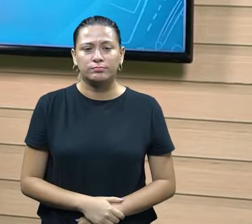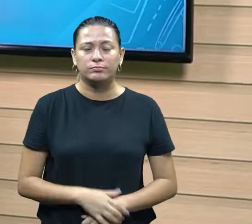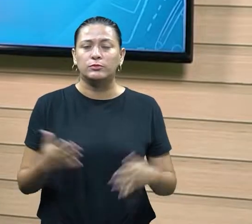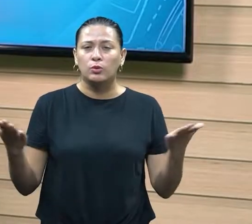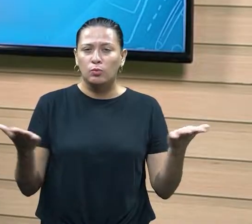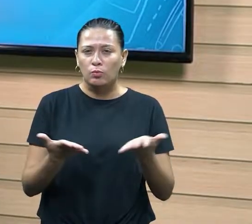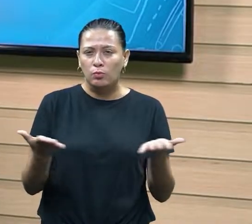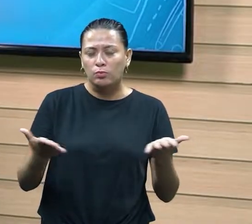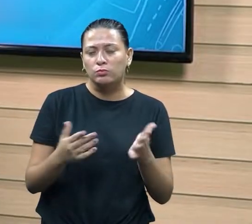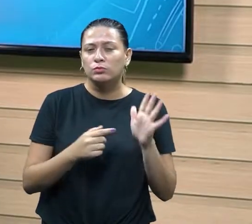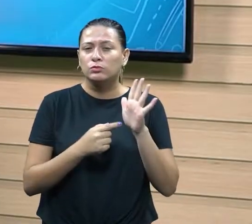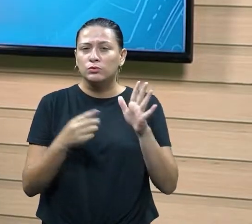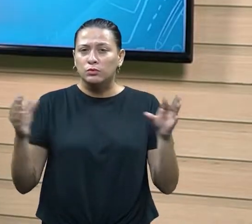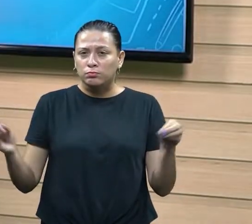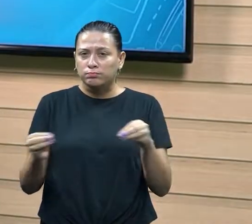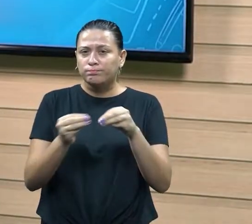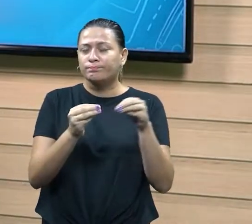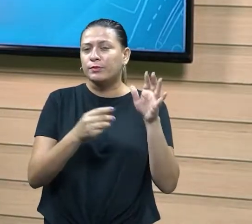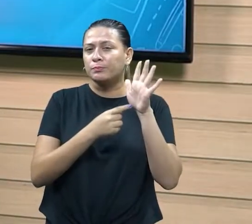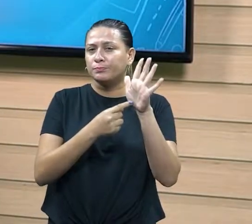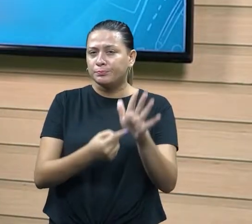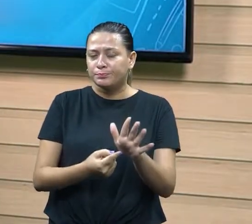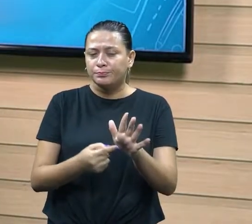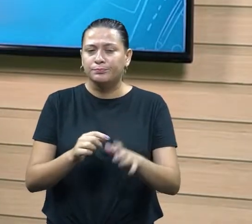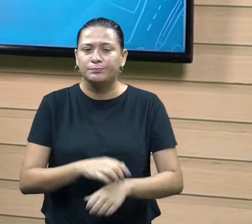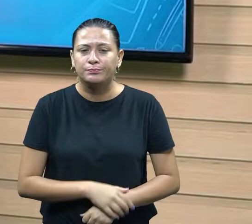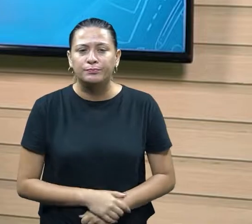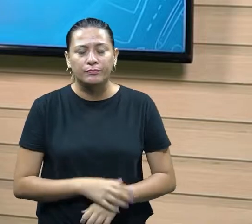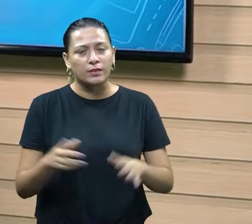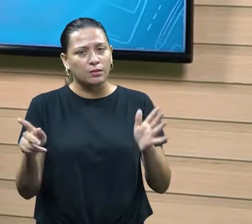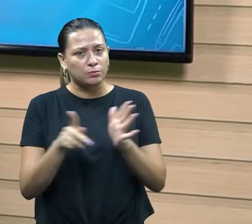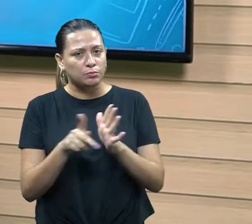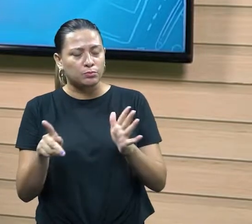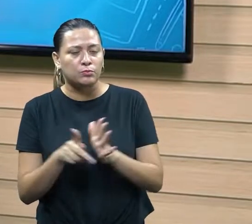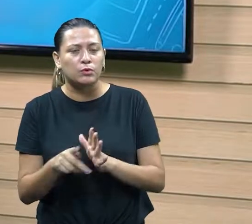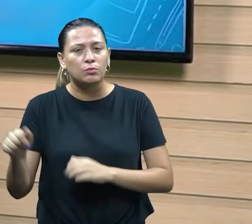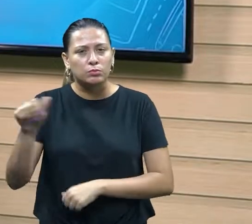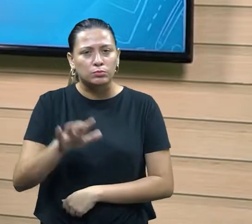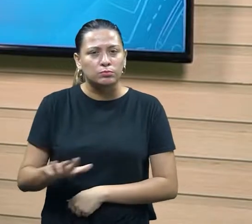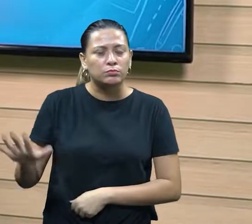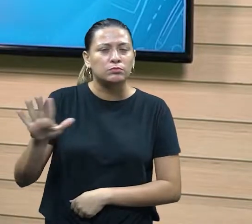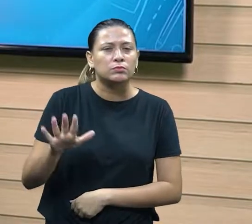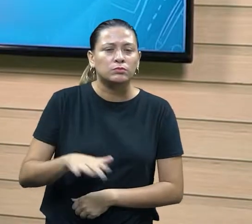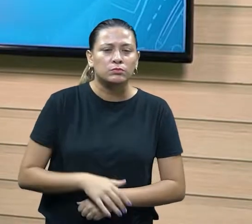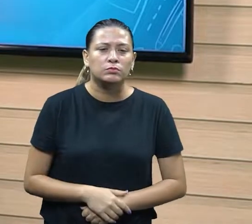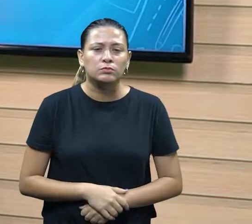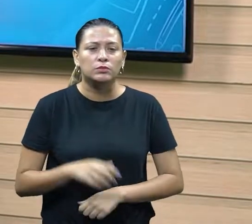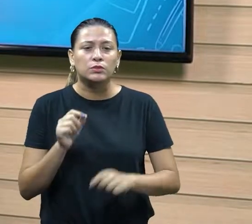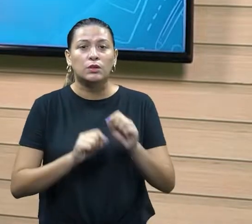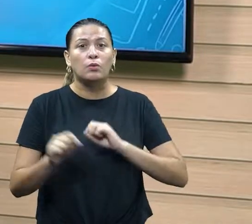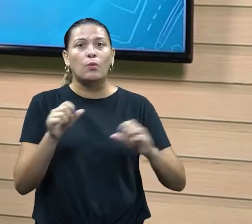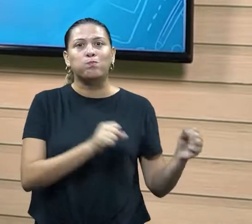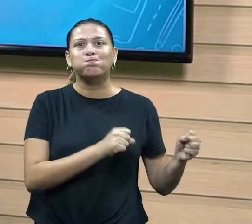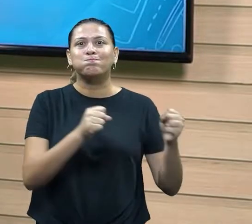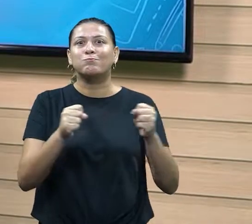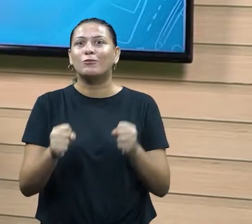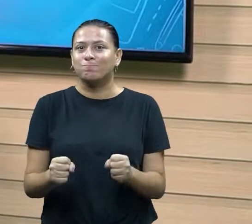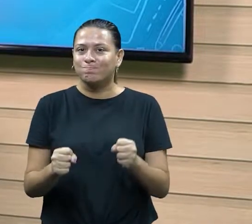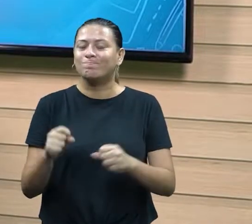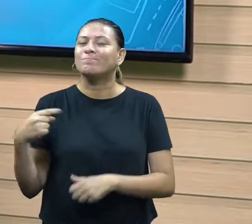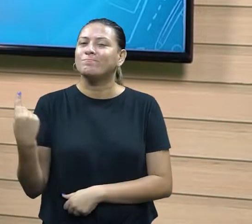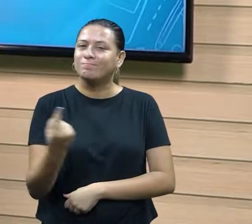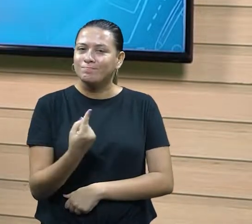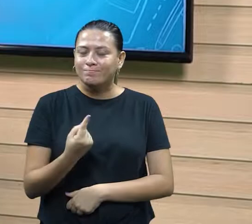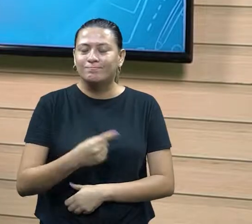vamos trazer um elemento que permeia todo esse processo da gestão, que é a questão do poder, né? Que nós discutimos